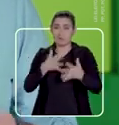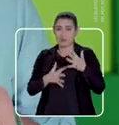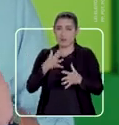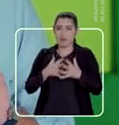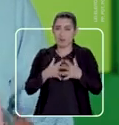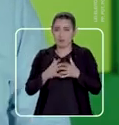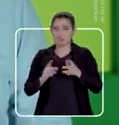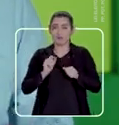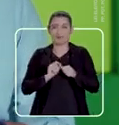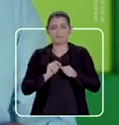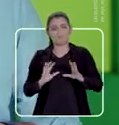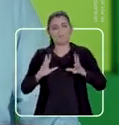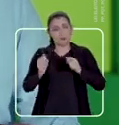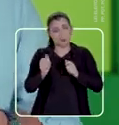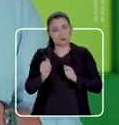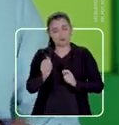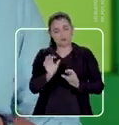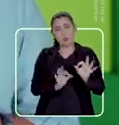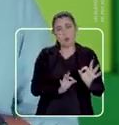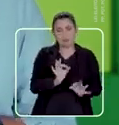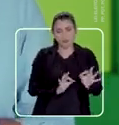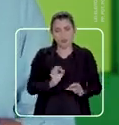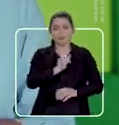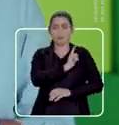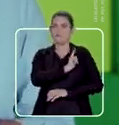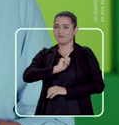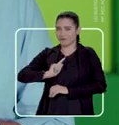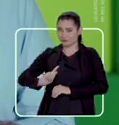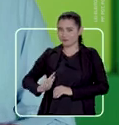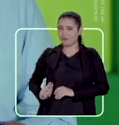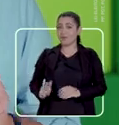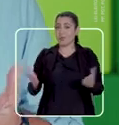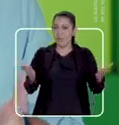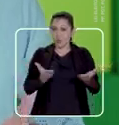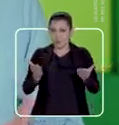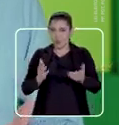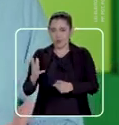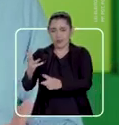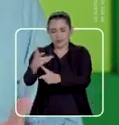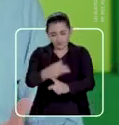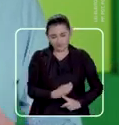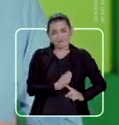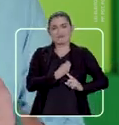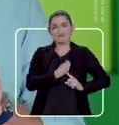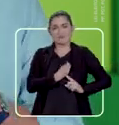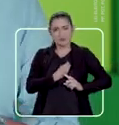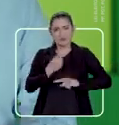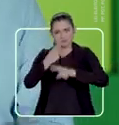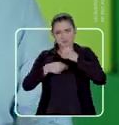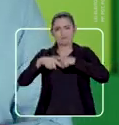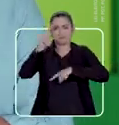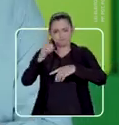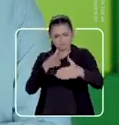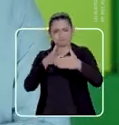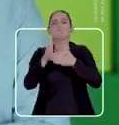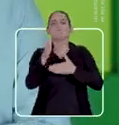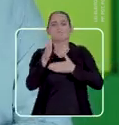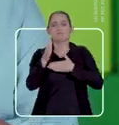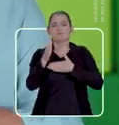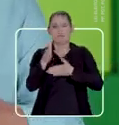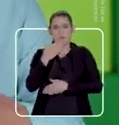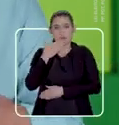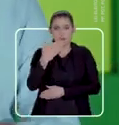impediu de colocar em prática todo o planejamento do governo. Agora que salvamos vidas e superamos os